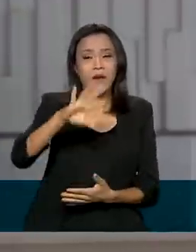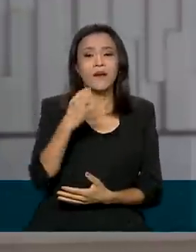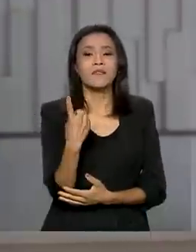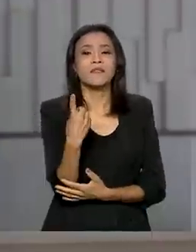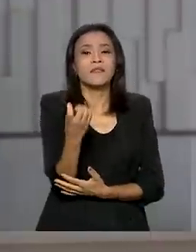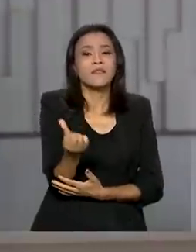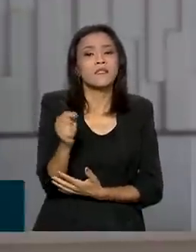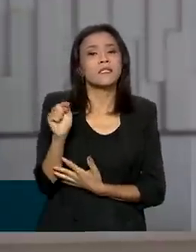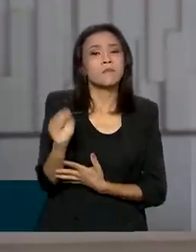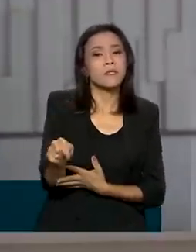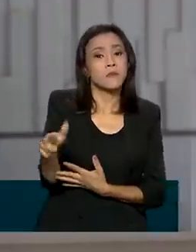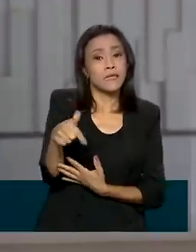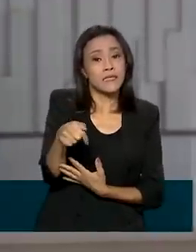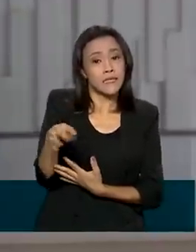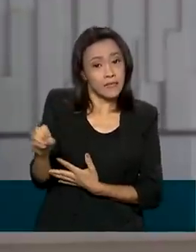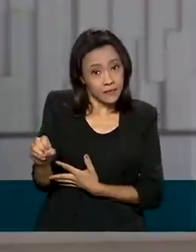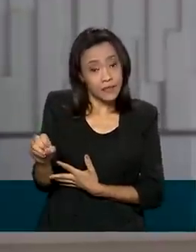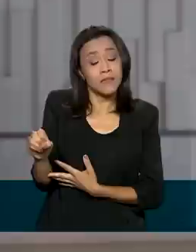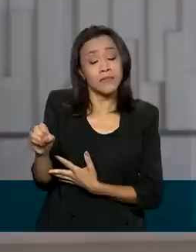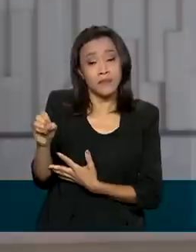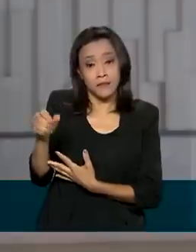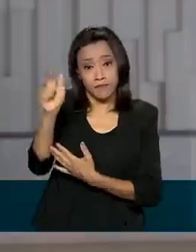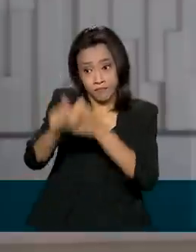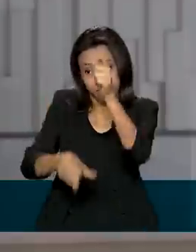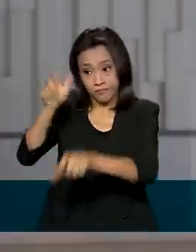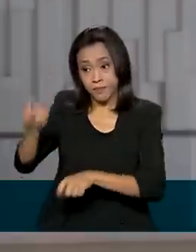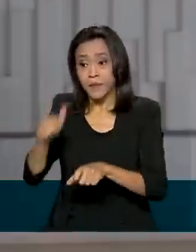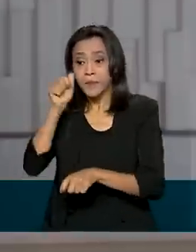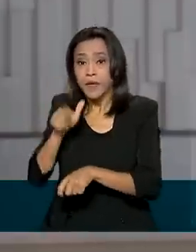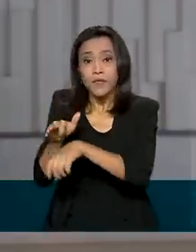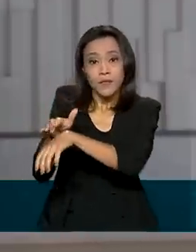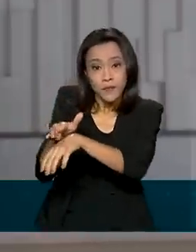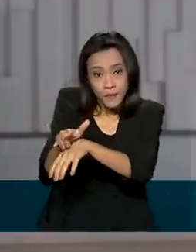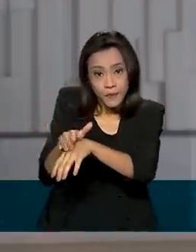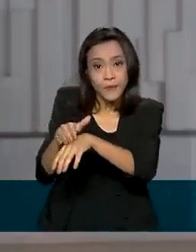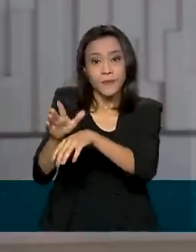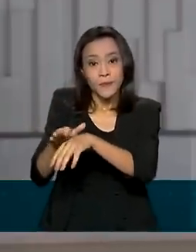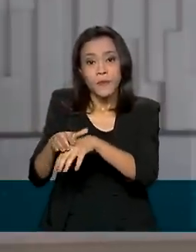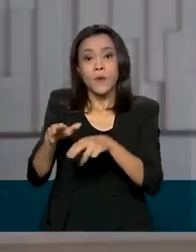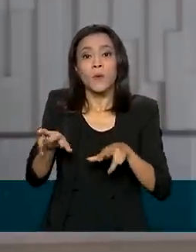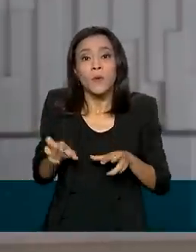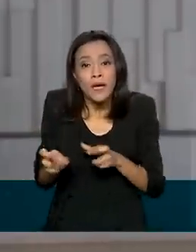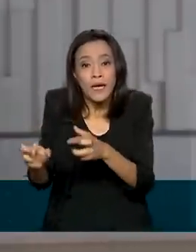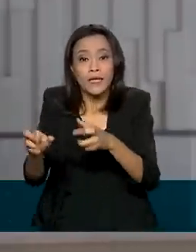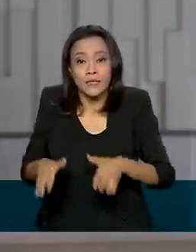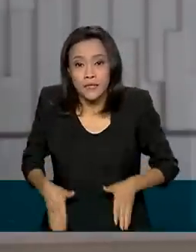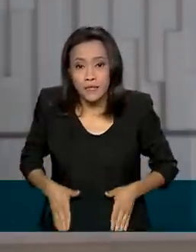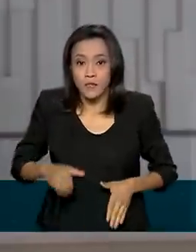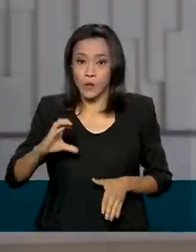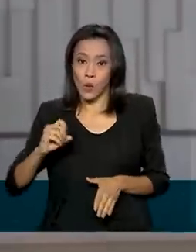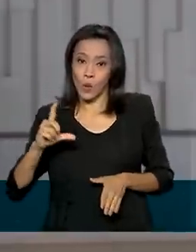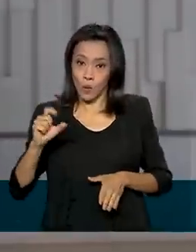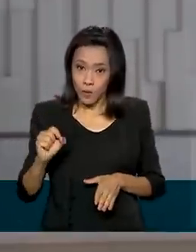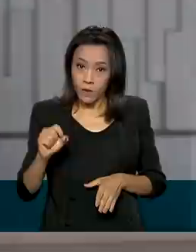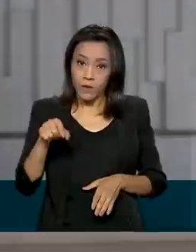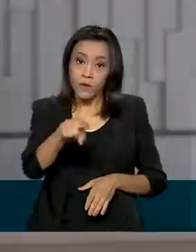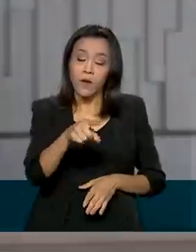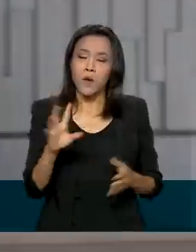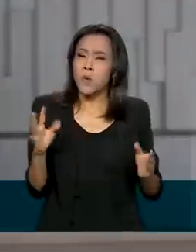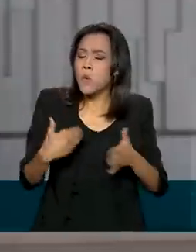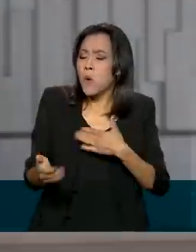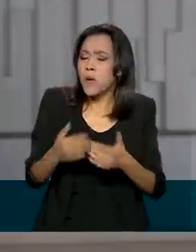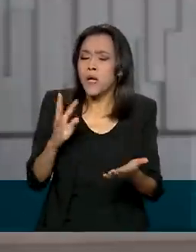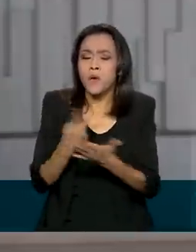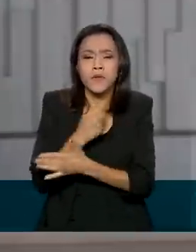700 casos de mulheres com câncer do colo do útero. Segundo o Ministério da Saúde, qualquer lesão causada pelo